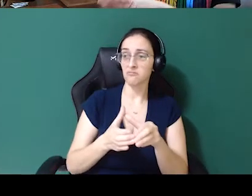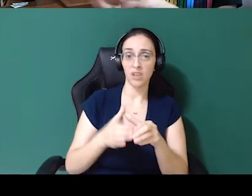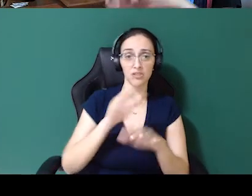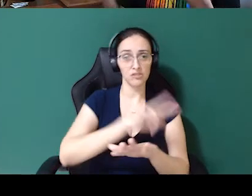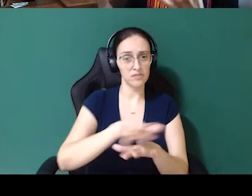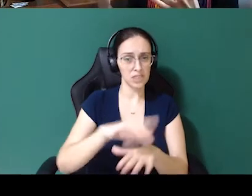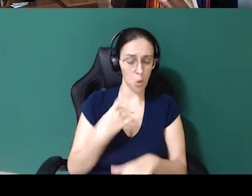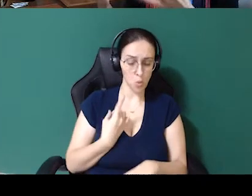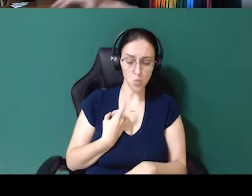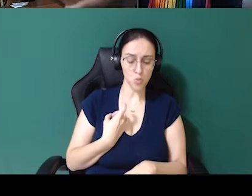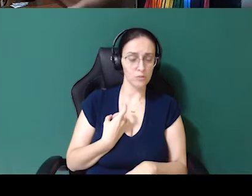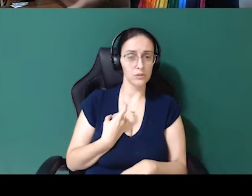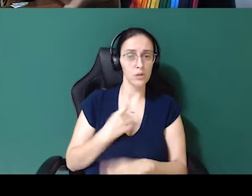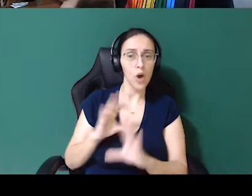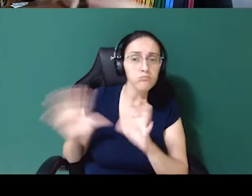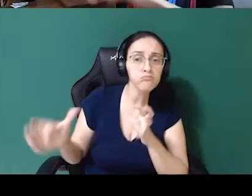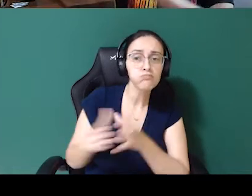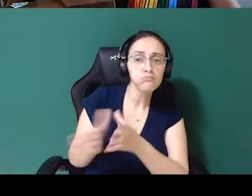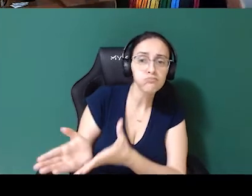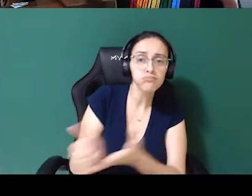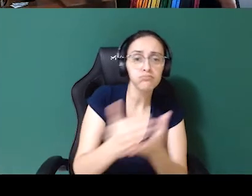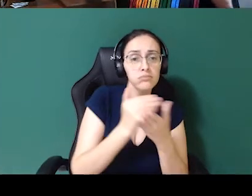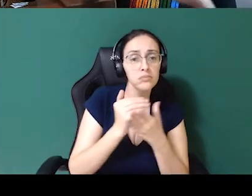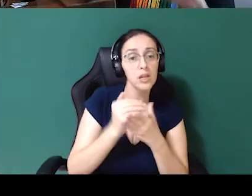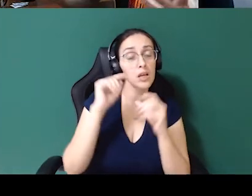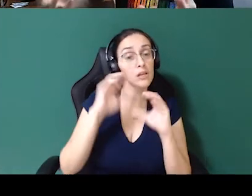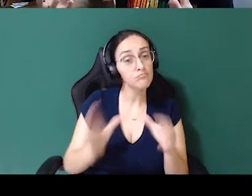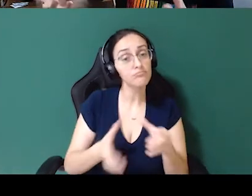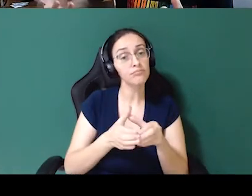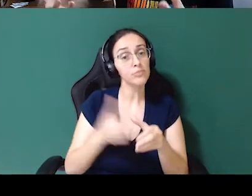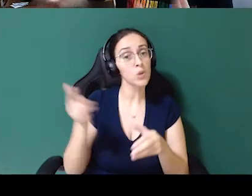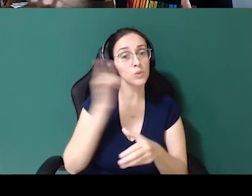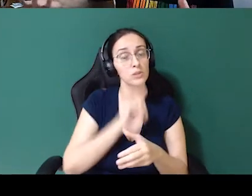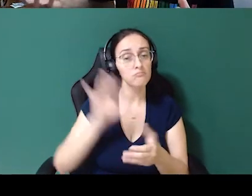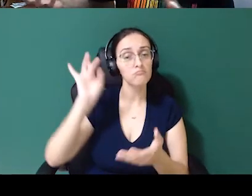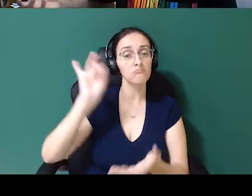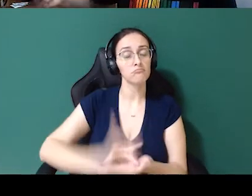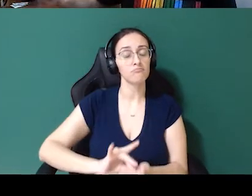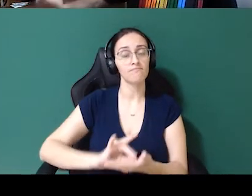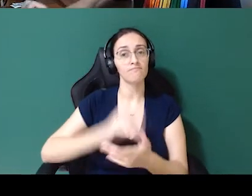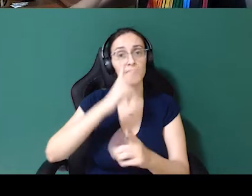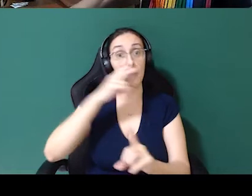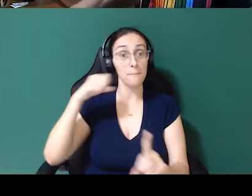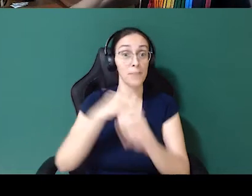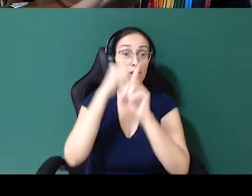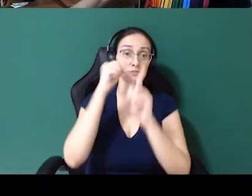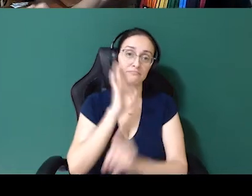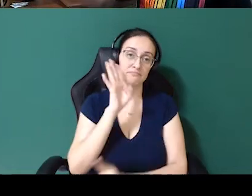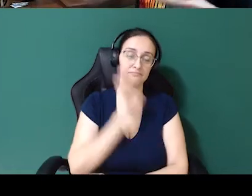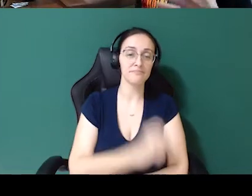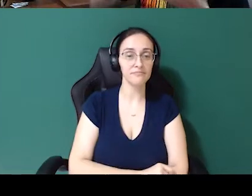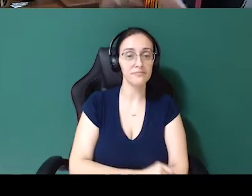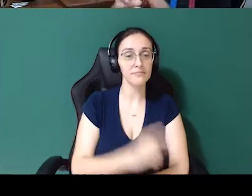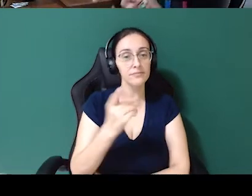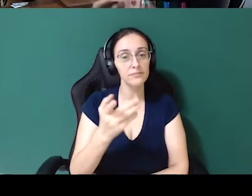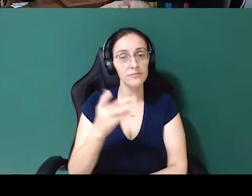É um trabalho conjunto. E essa parte conjunta é que consegue realmente dar um impacto bem legal. Então,